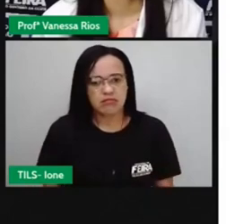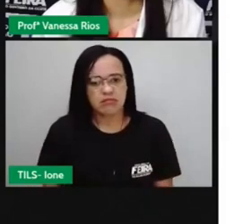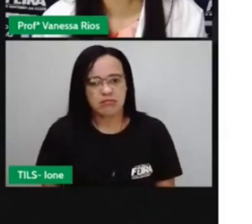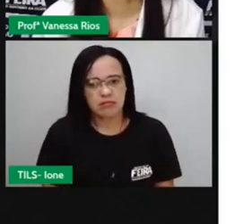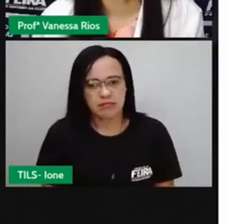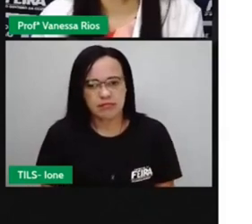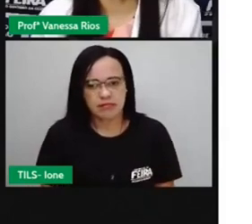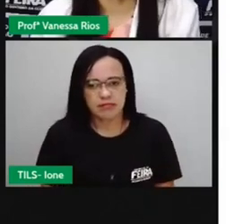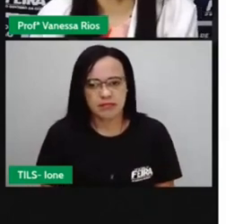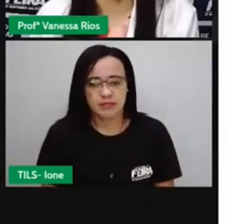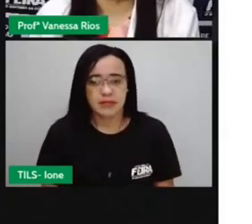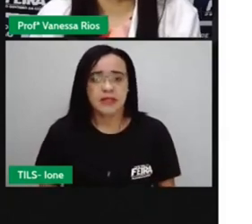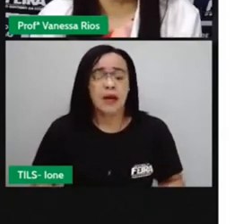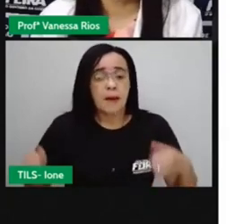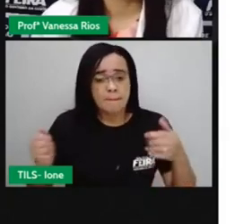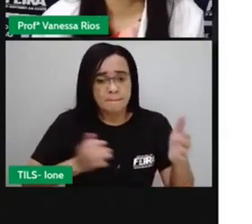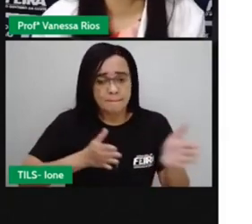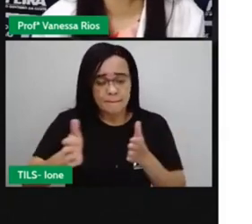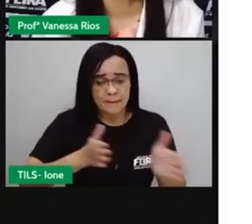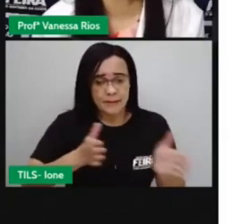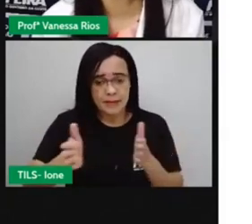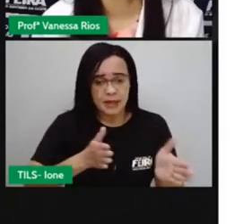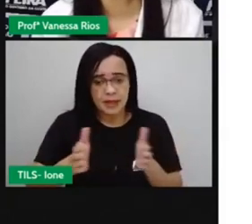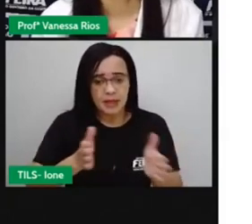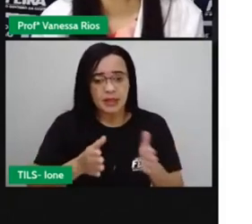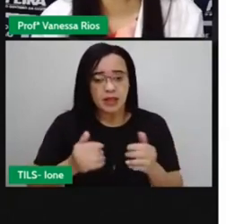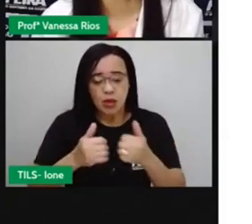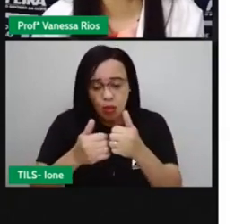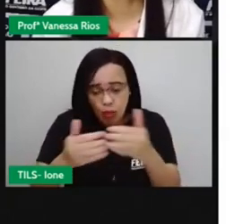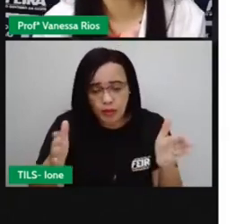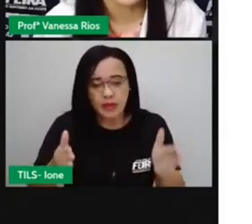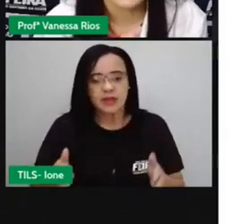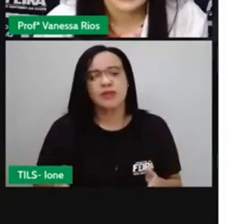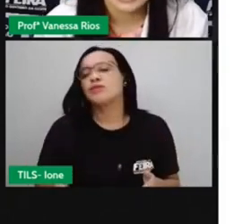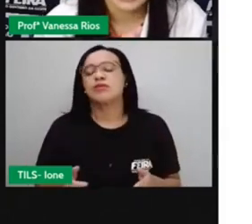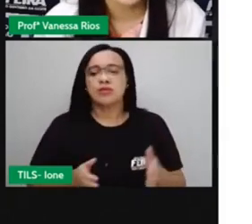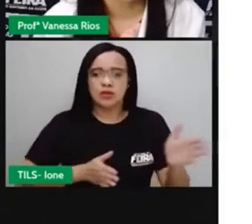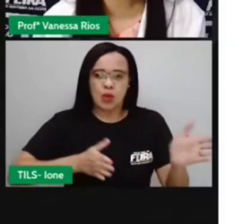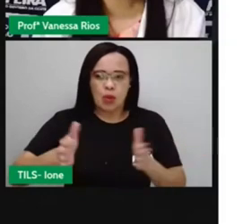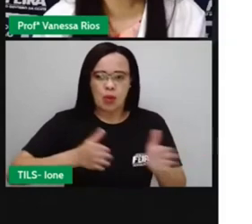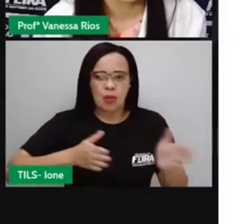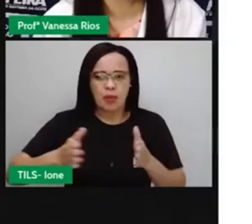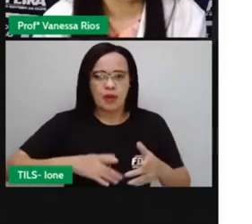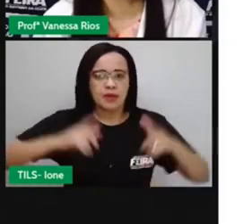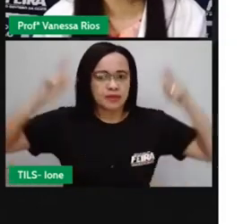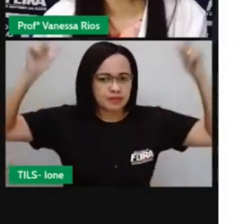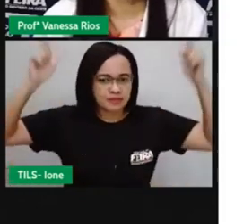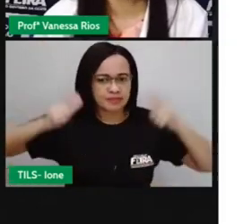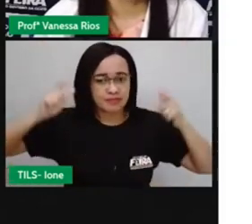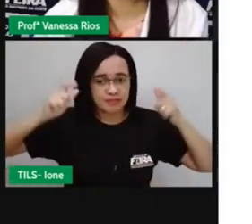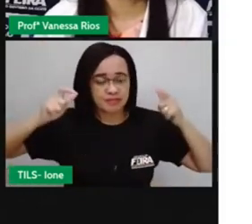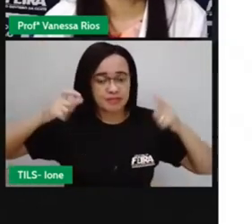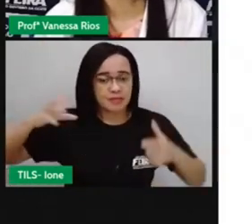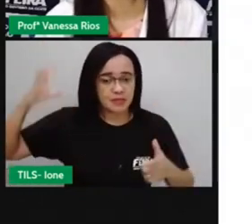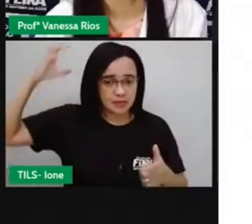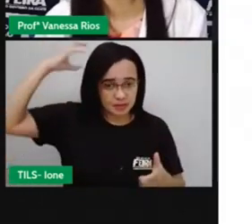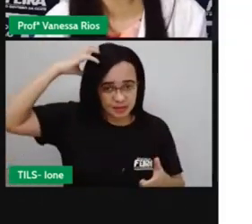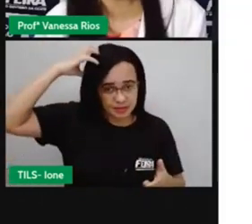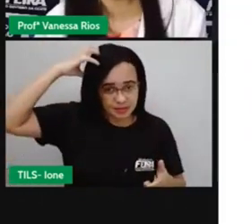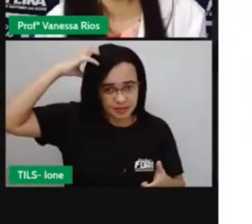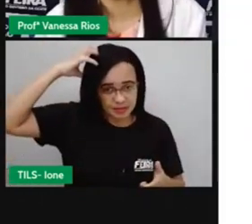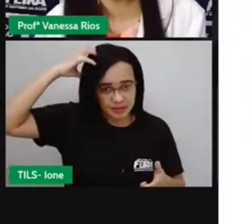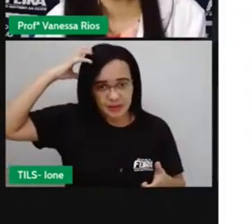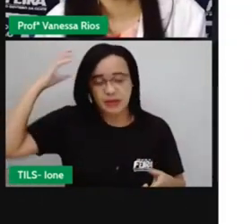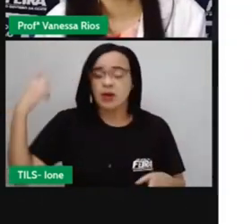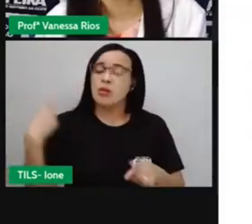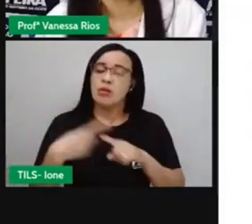E aí se iniciou, então, o período monárquico brasileiro. Porque a partir do momento em que